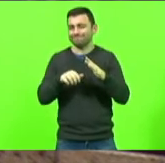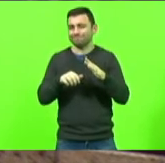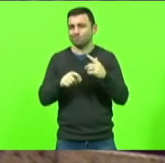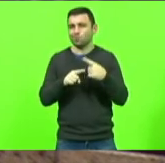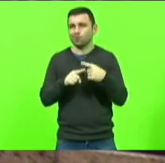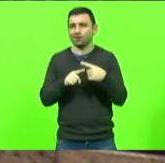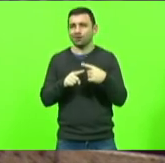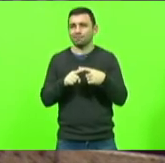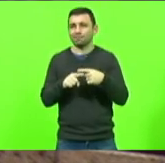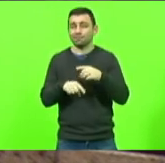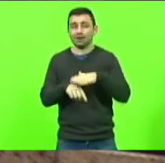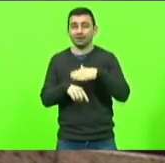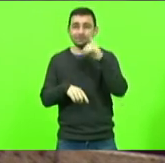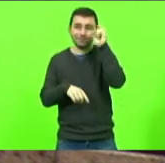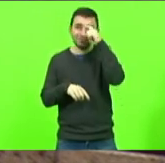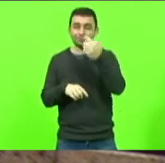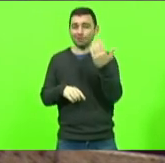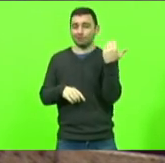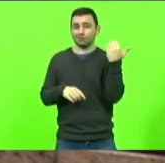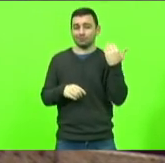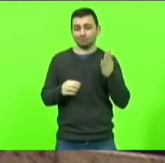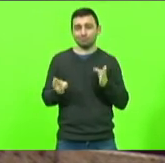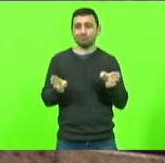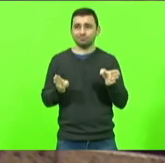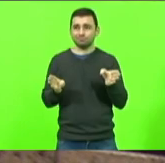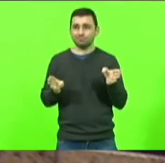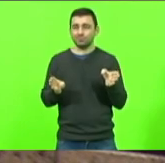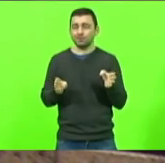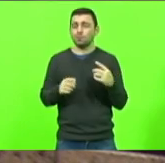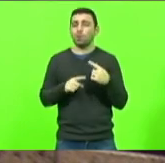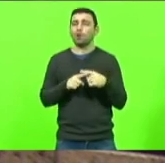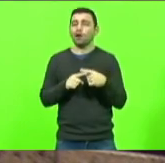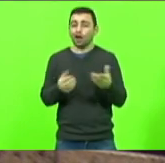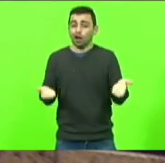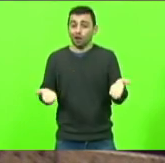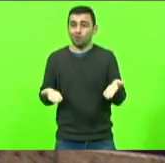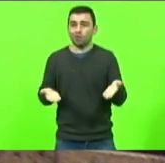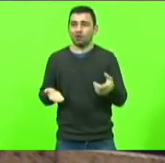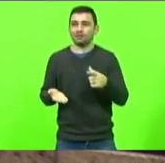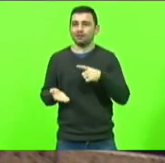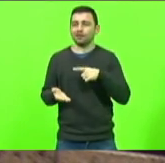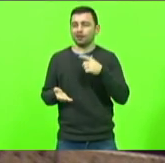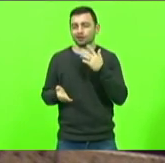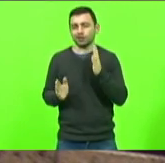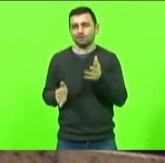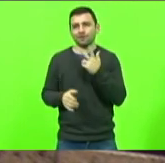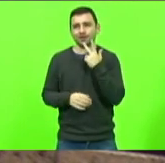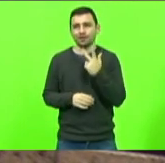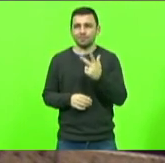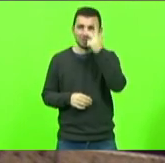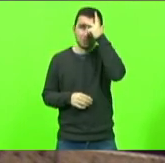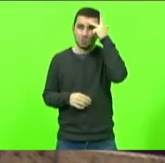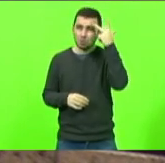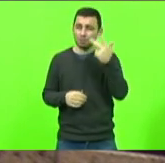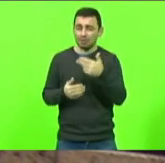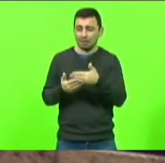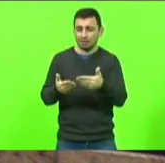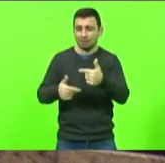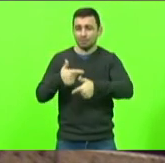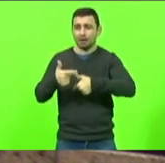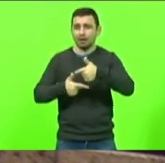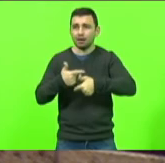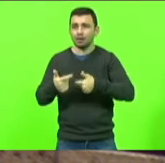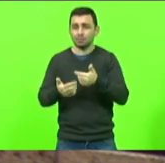momento vivido porque passa por aquilo que eu acabei de falar pessoas que perderam emprego pessoas que